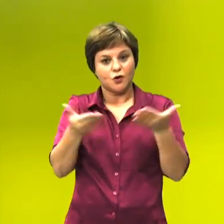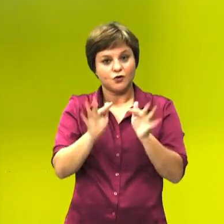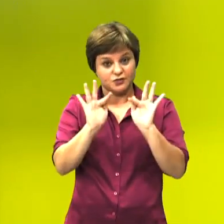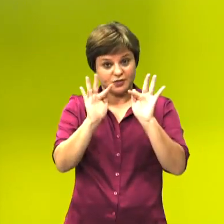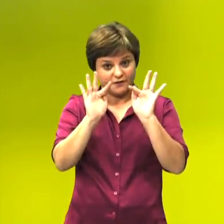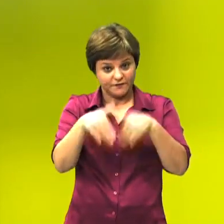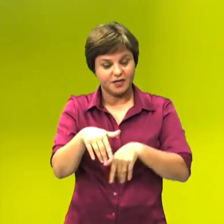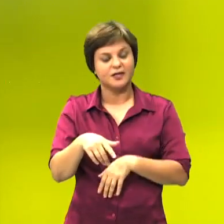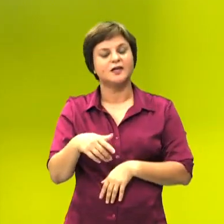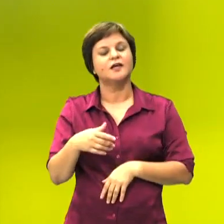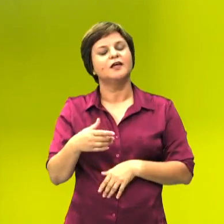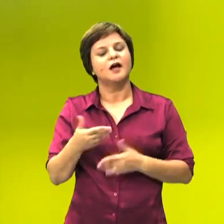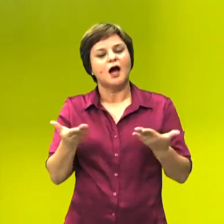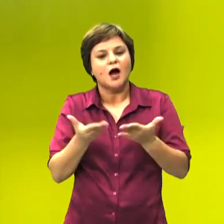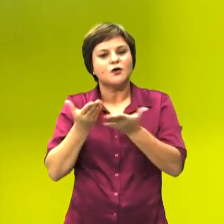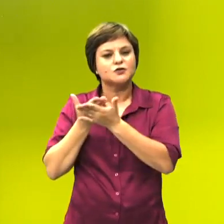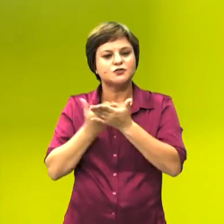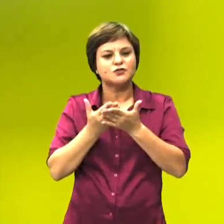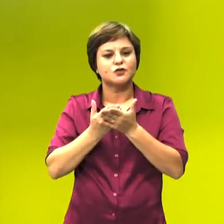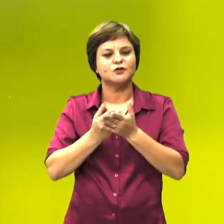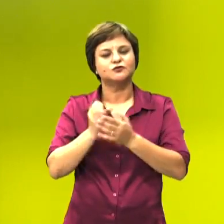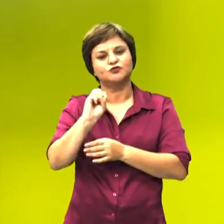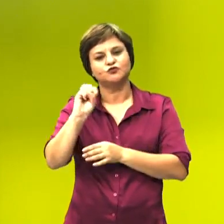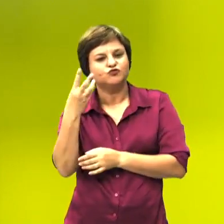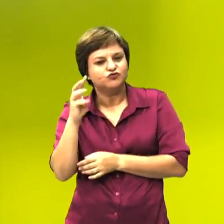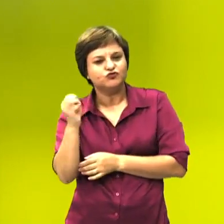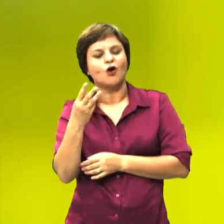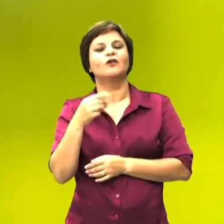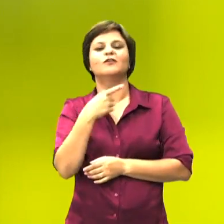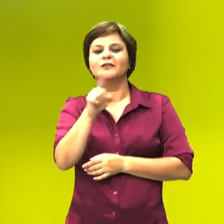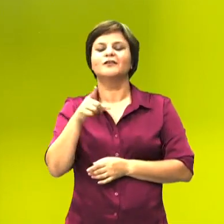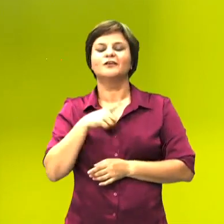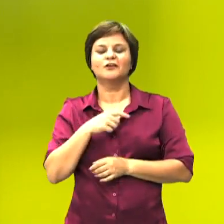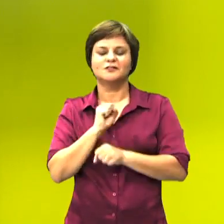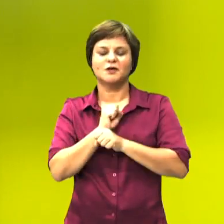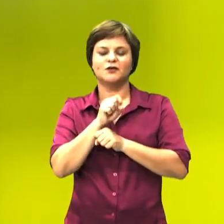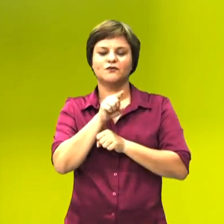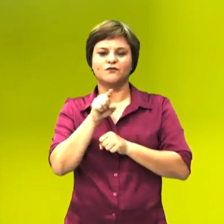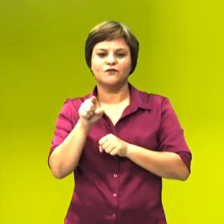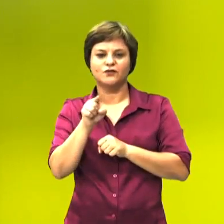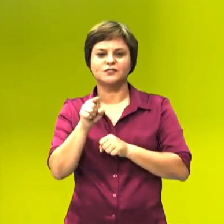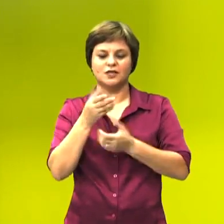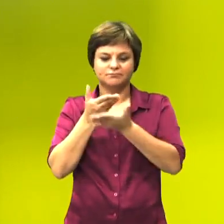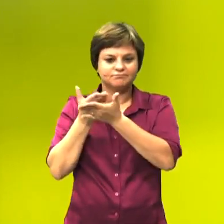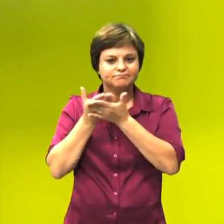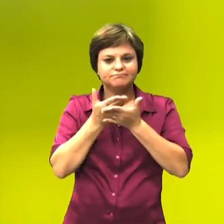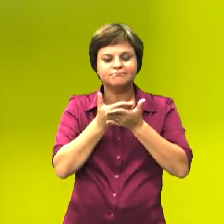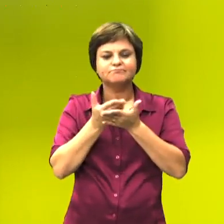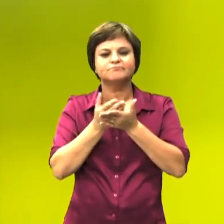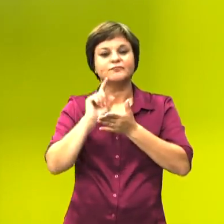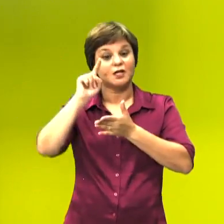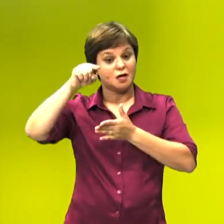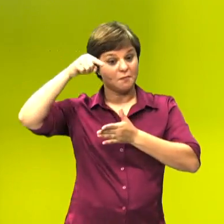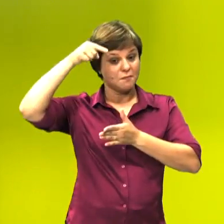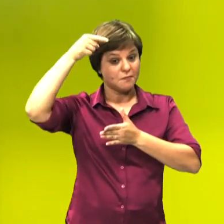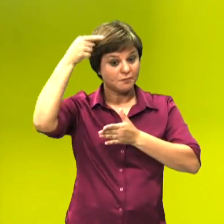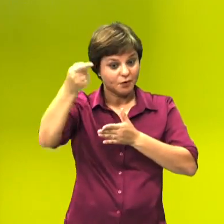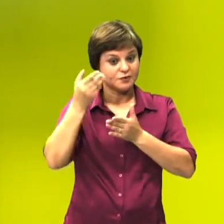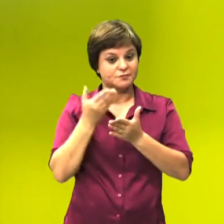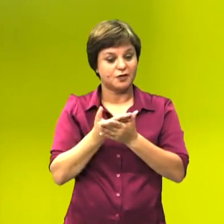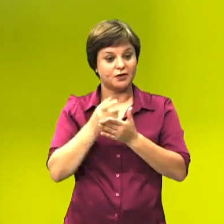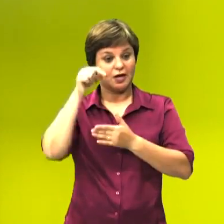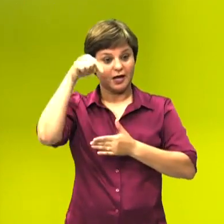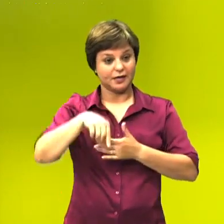só. Estamos finalizando essa aula show e contamos você com sua participação para a nossa próxima aula